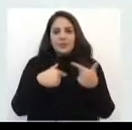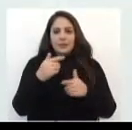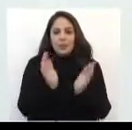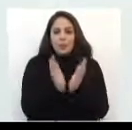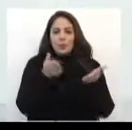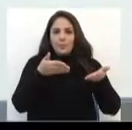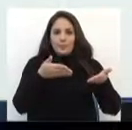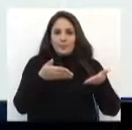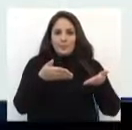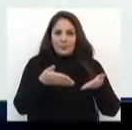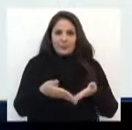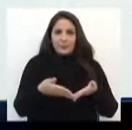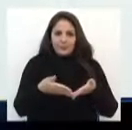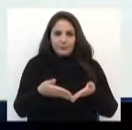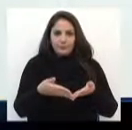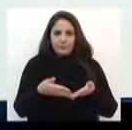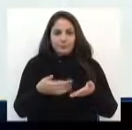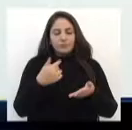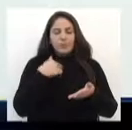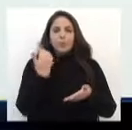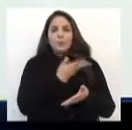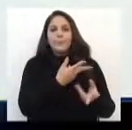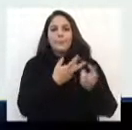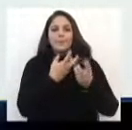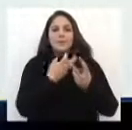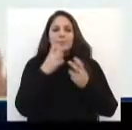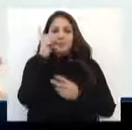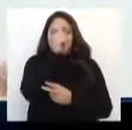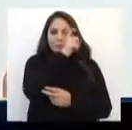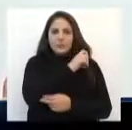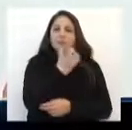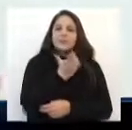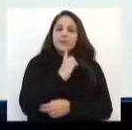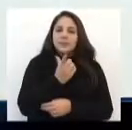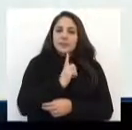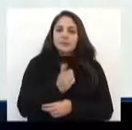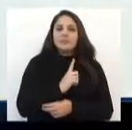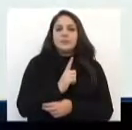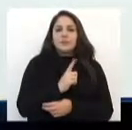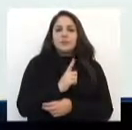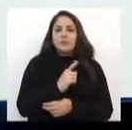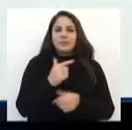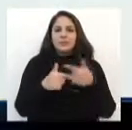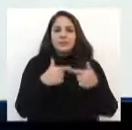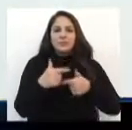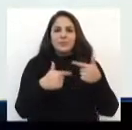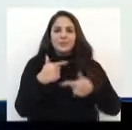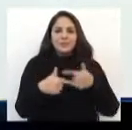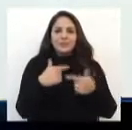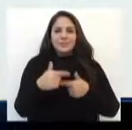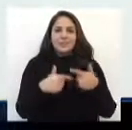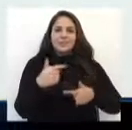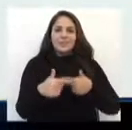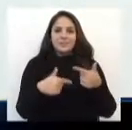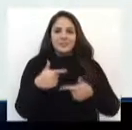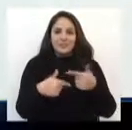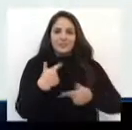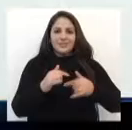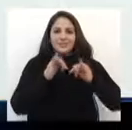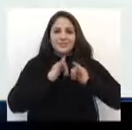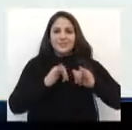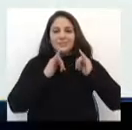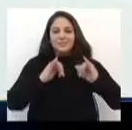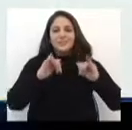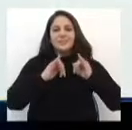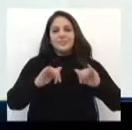comitês e a gente pôde perceber a dificuldade que é o trabalho de preservação dos